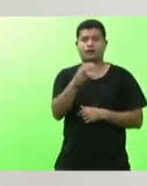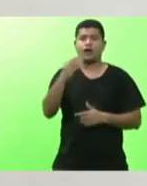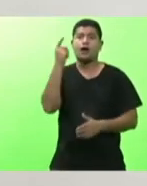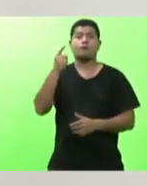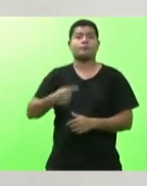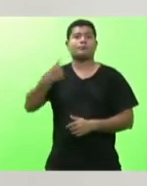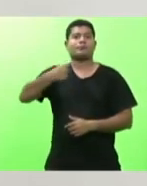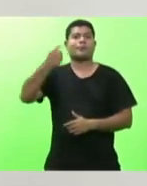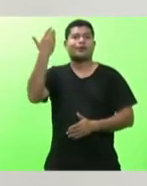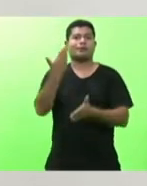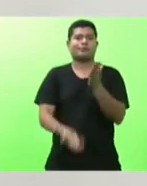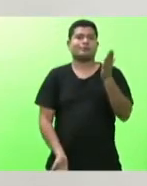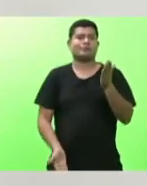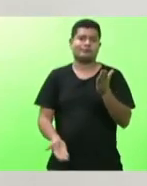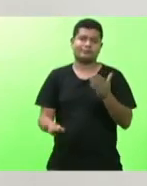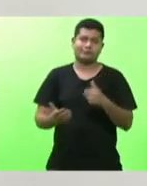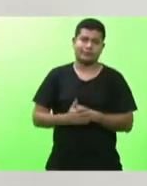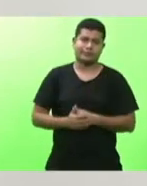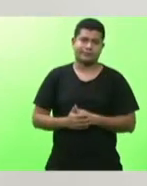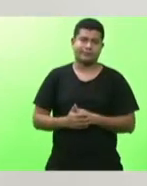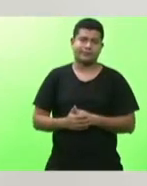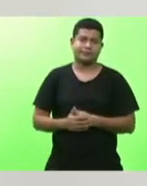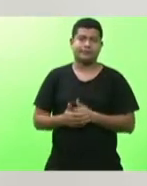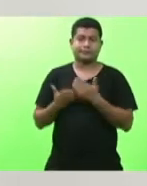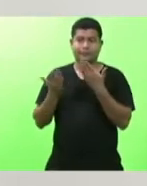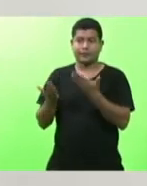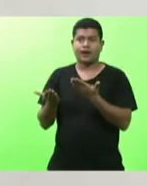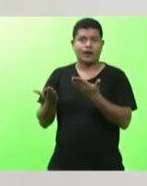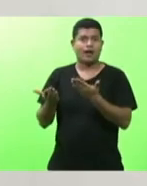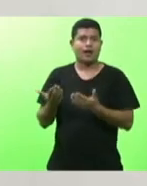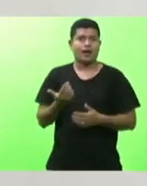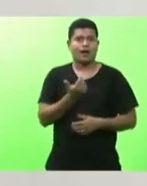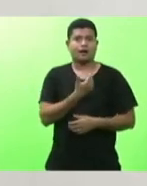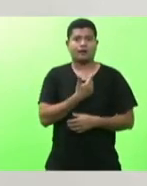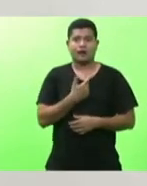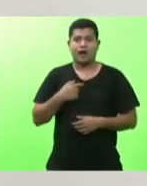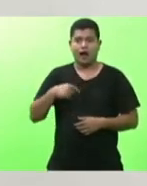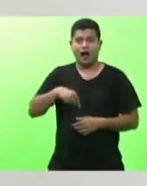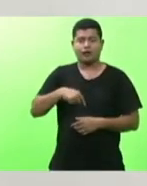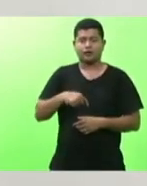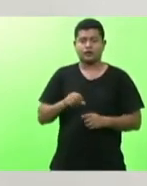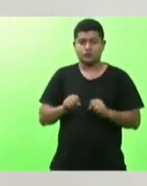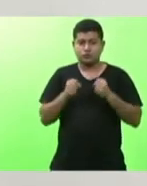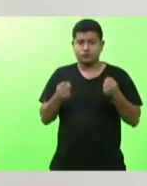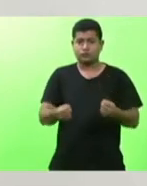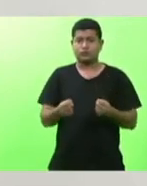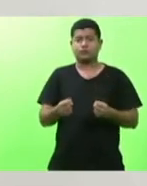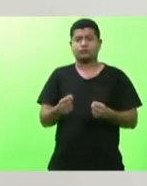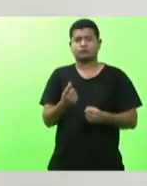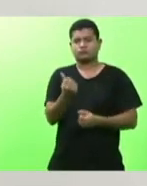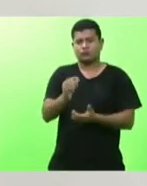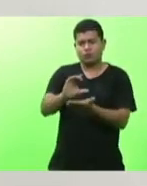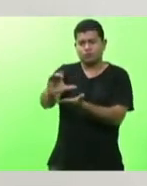justo que o estado aloque recursos mas que lá na frente não seja compensado